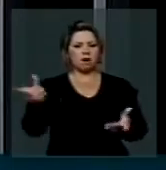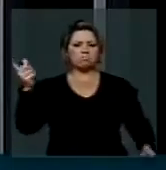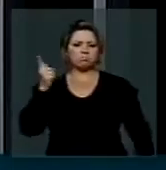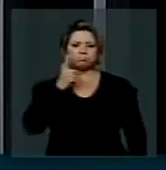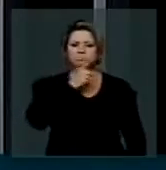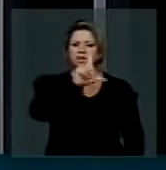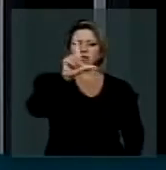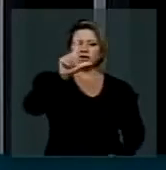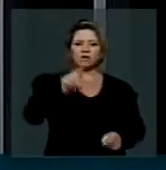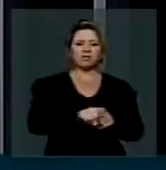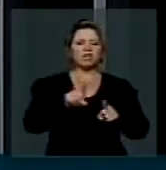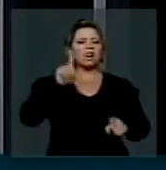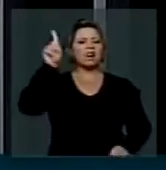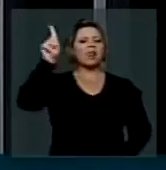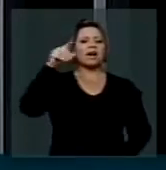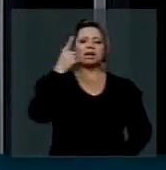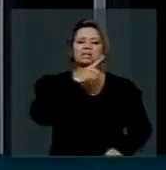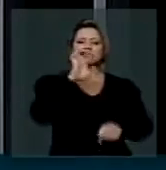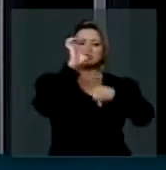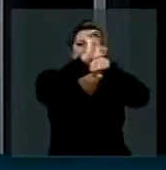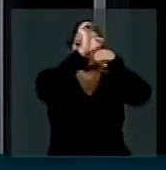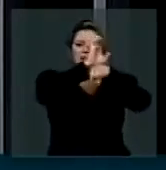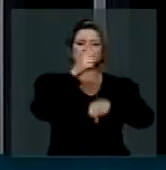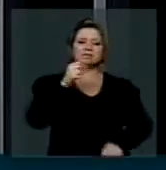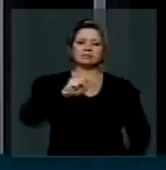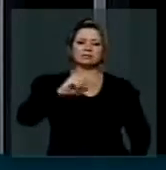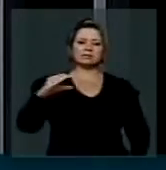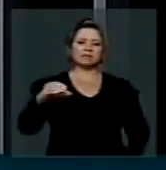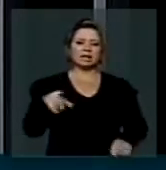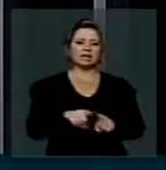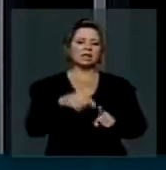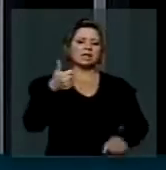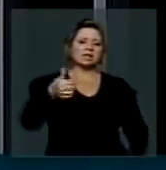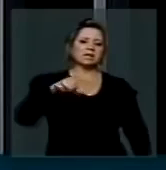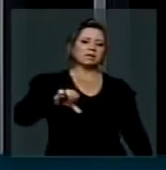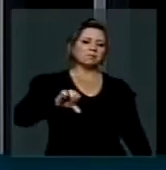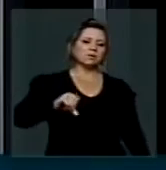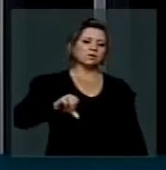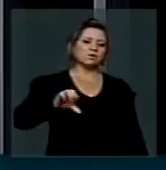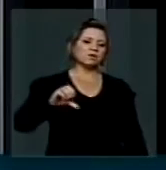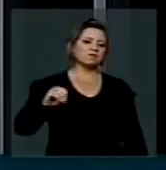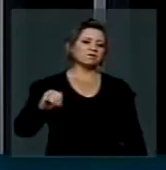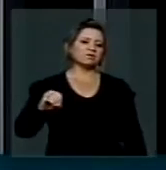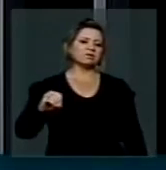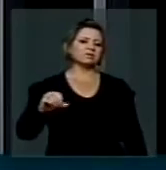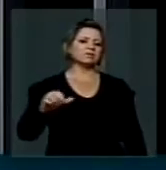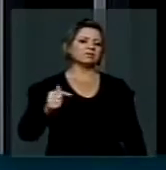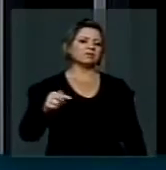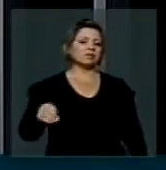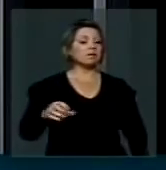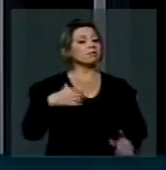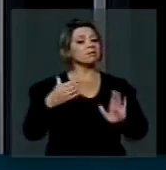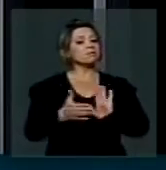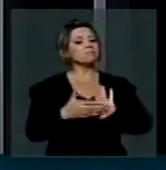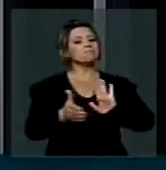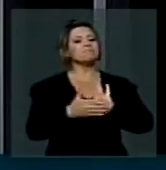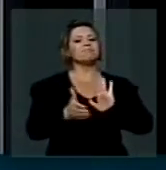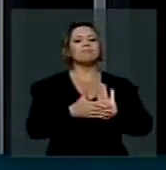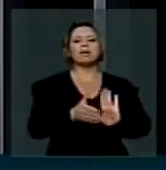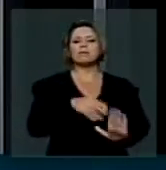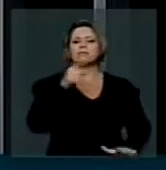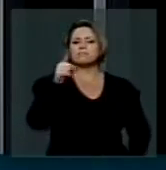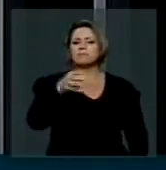lá no Estado de Santa Catarina nos anos de 1970. Por isso, parabéns ao